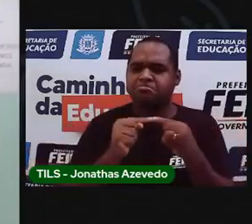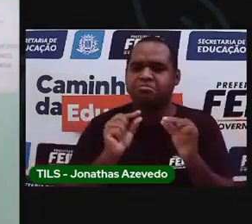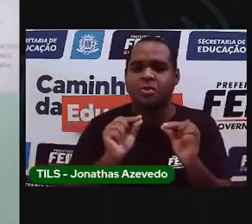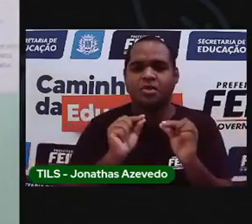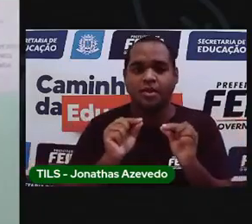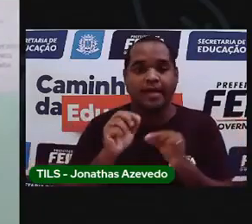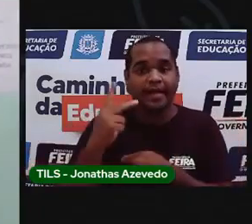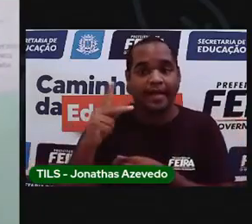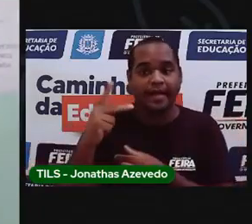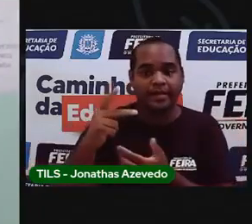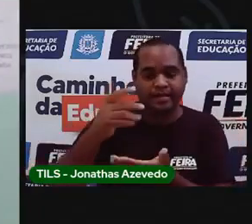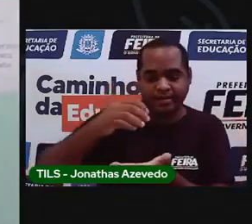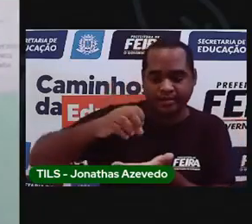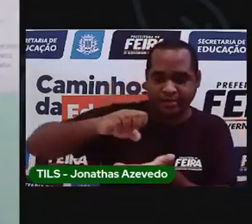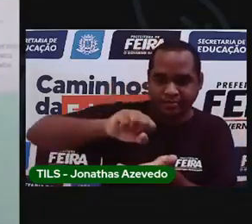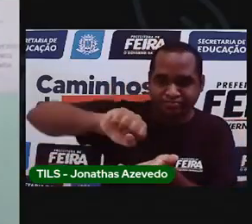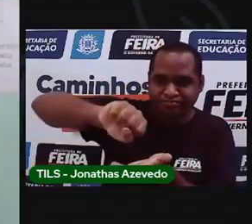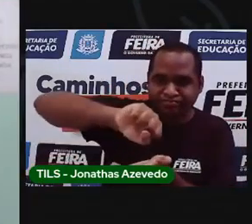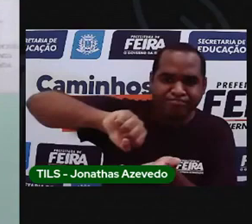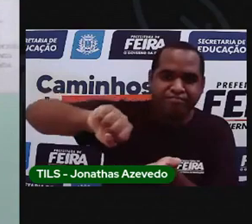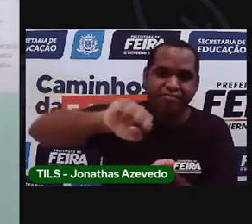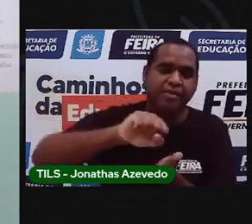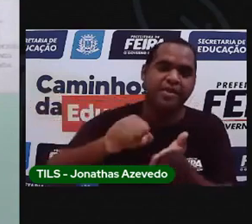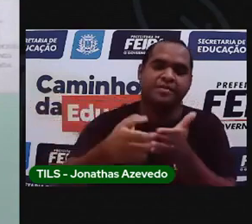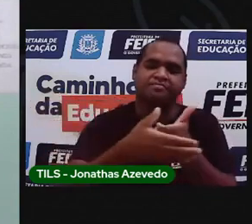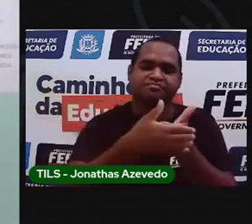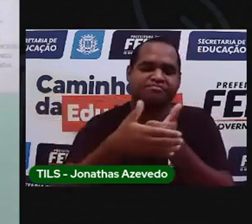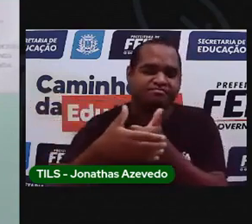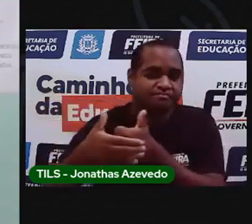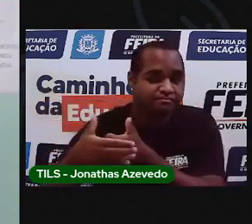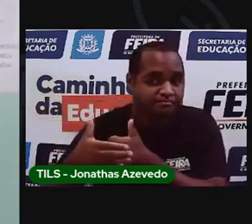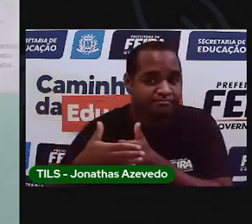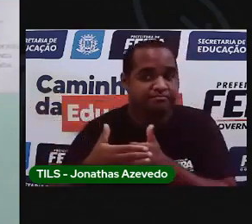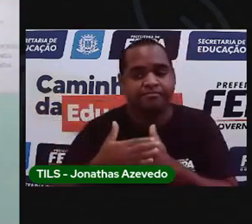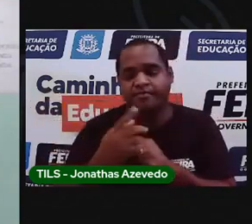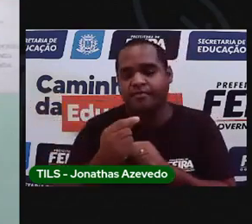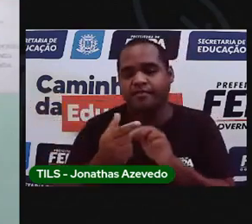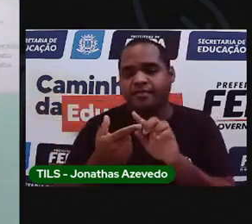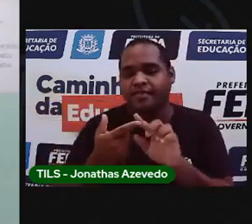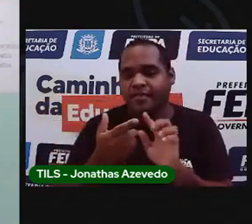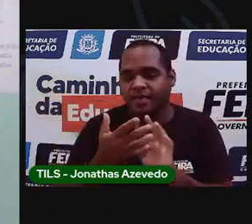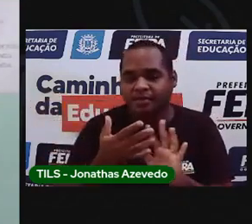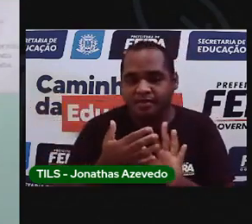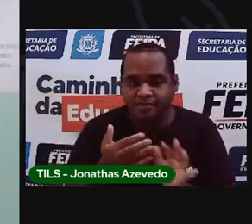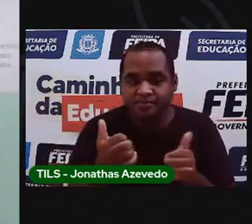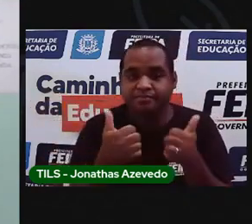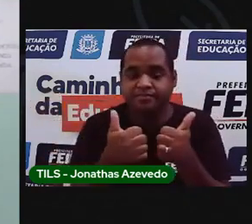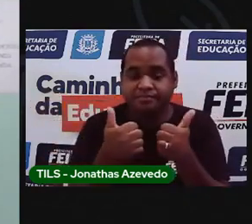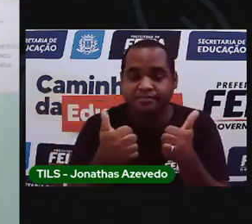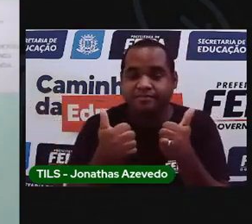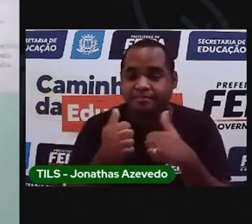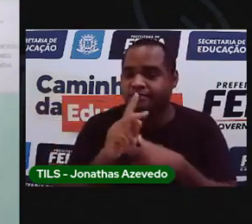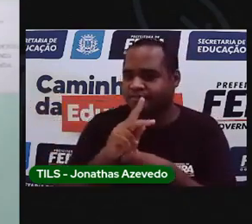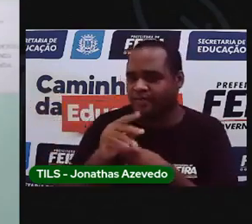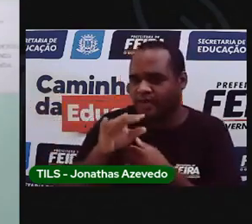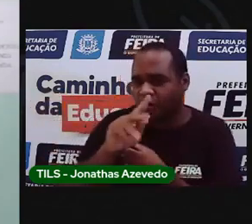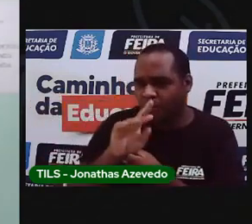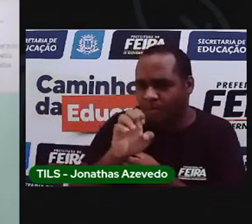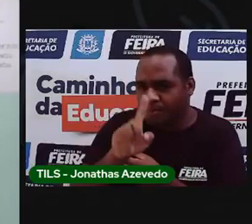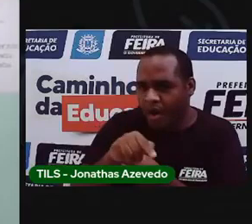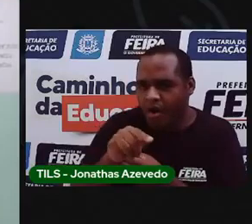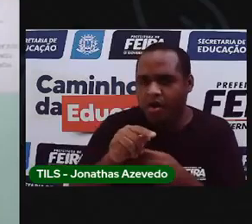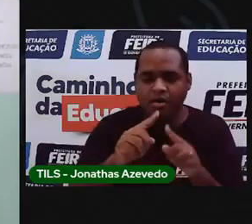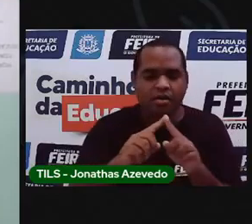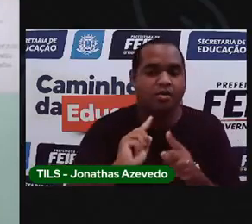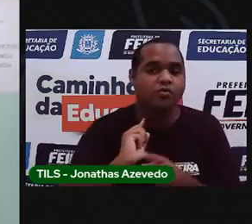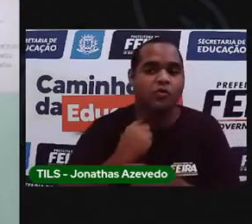o detergente faz uma proteção no seu dedo, impedindo que esse pózinho aqui da pimenta suje